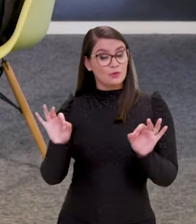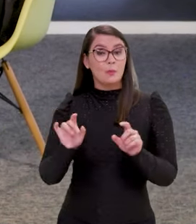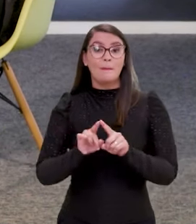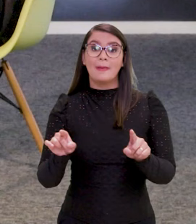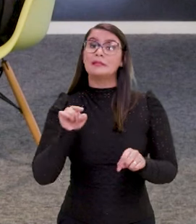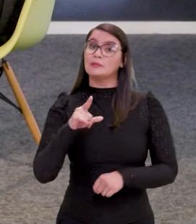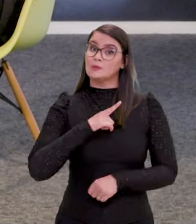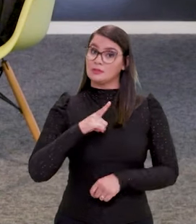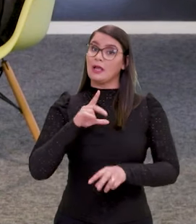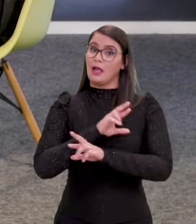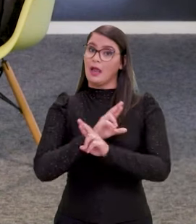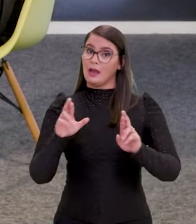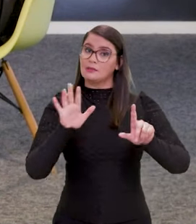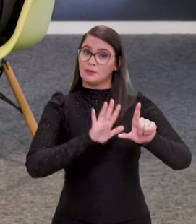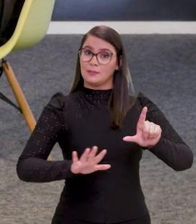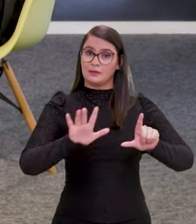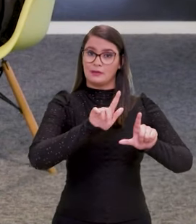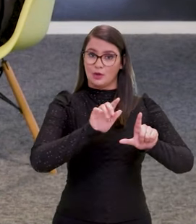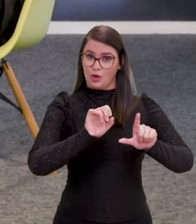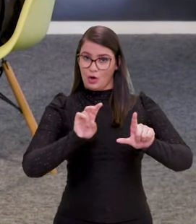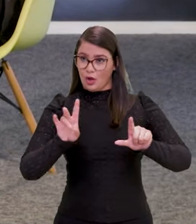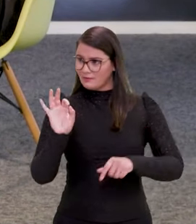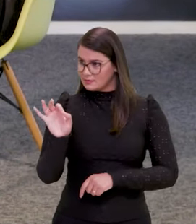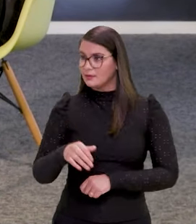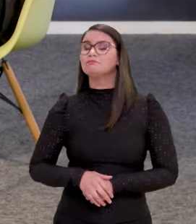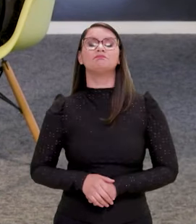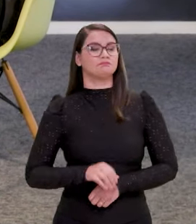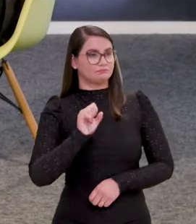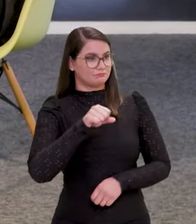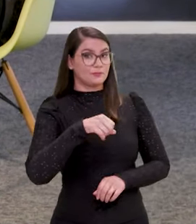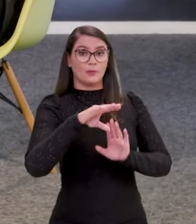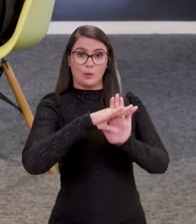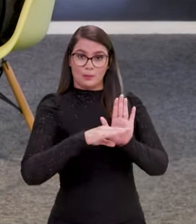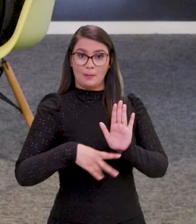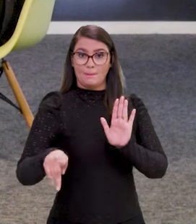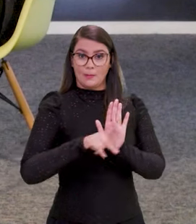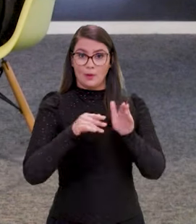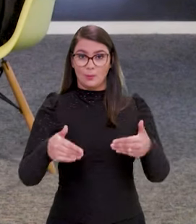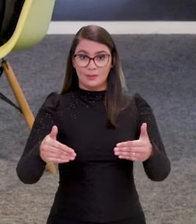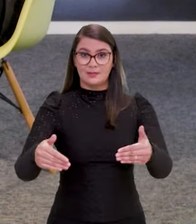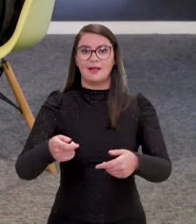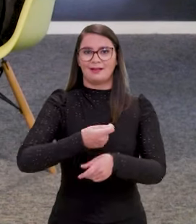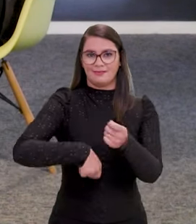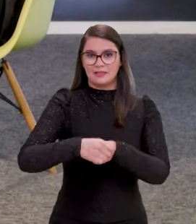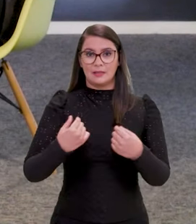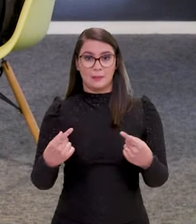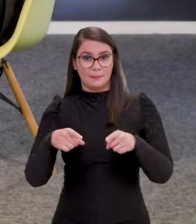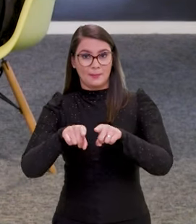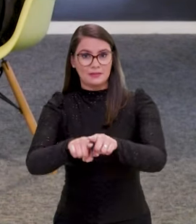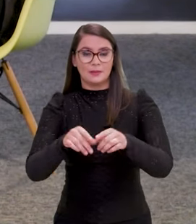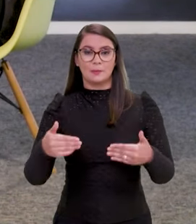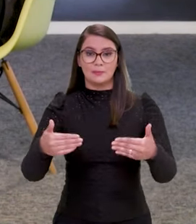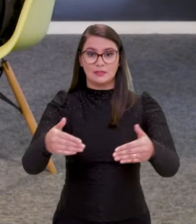E isso tem muito a ver com a plataforma GovBR, Perfeito. O programa é um programa do Ministério da Fazenda com a parceria do